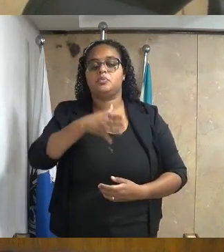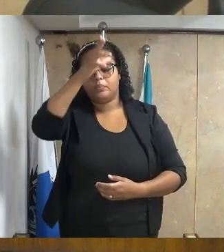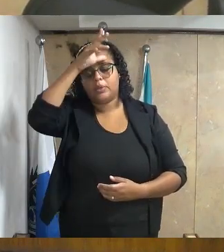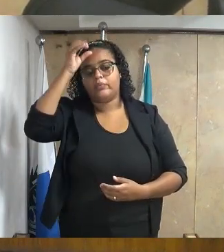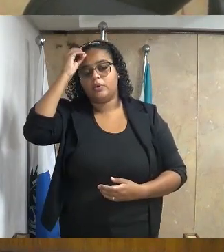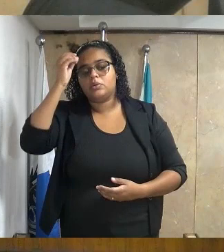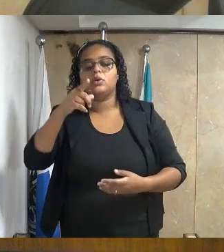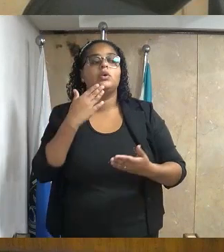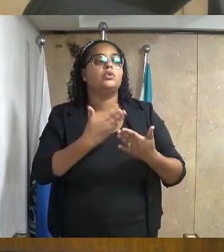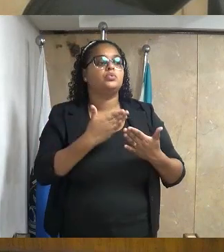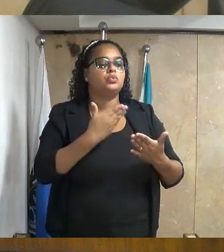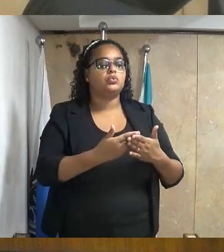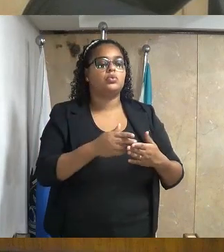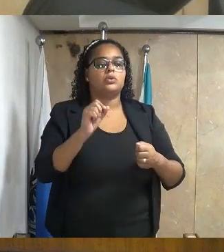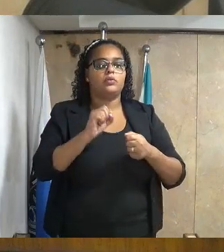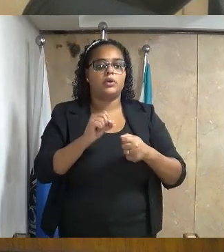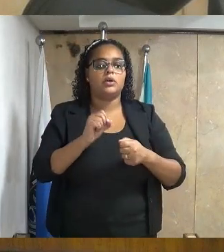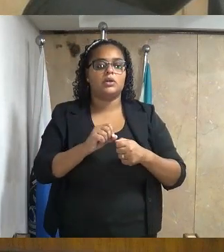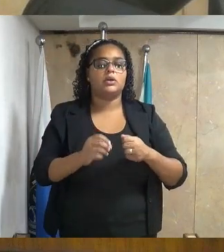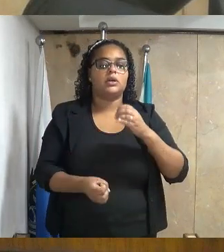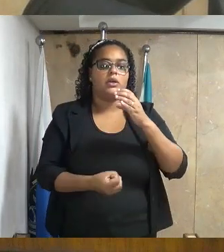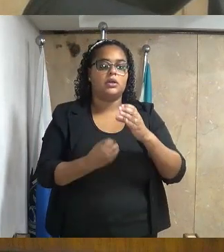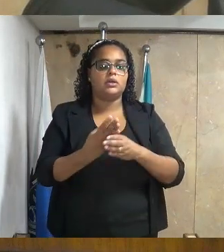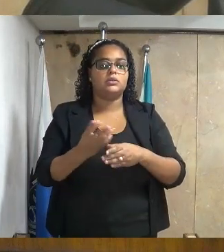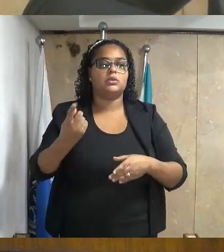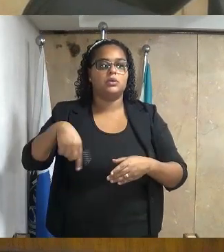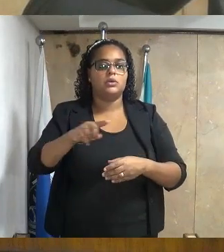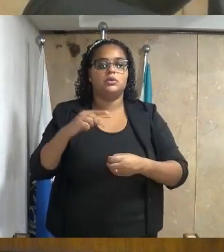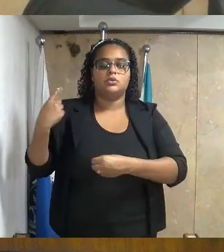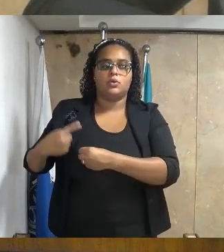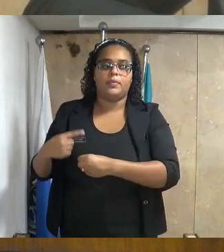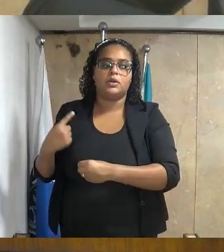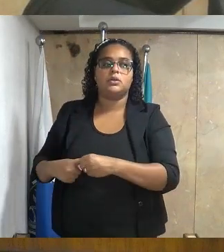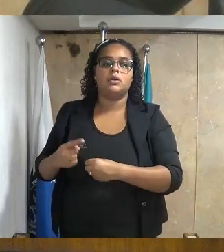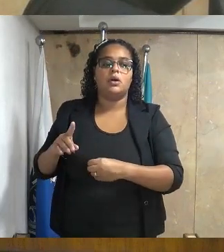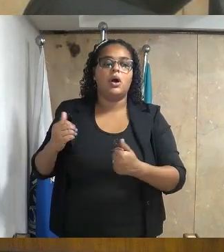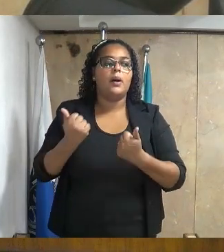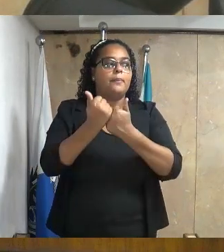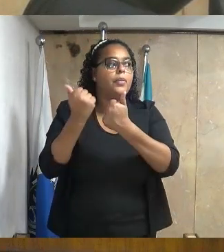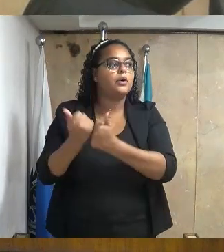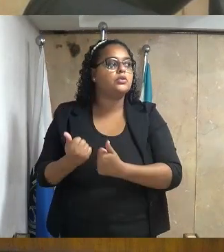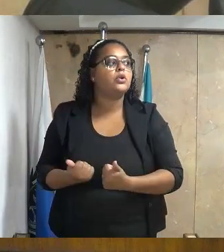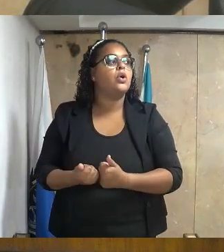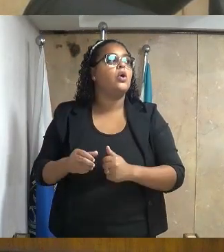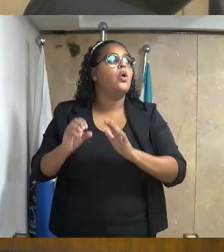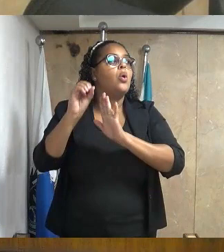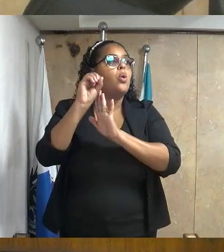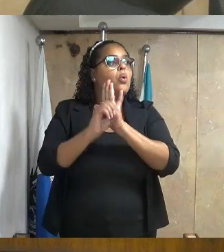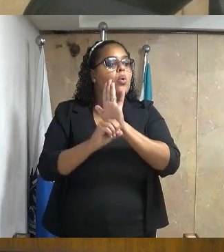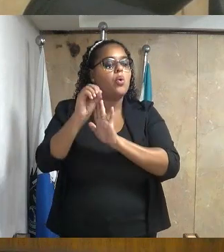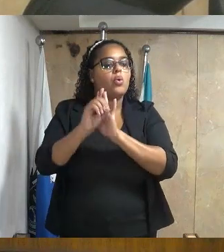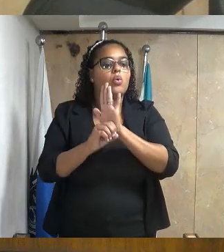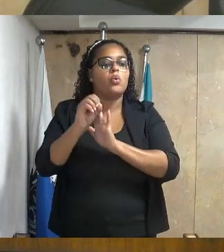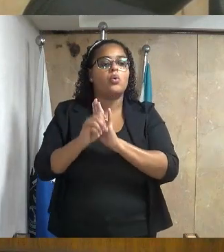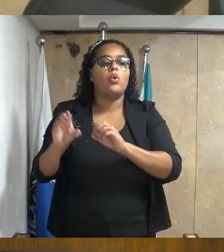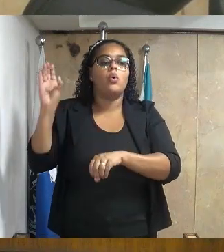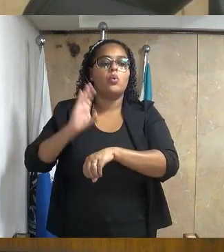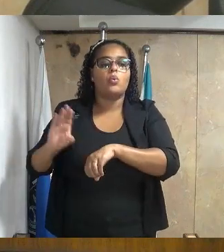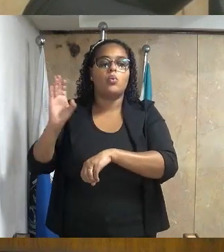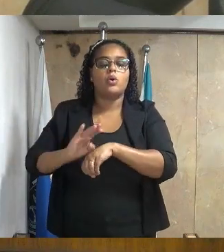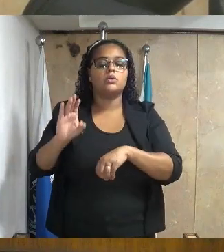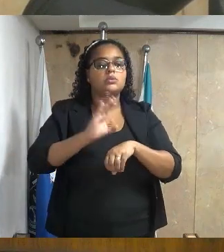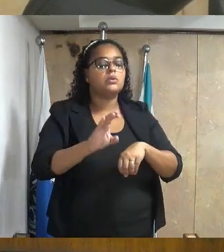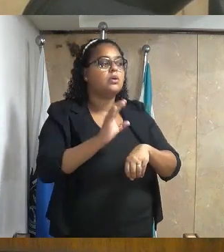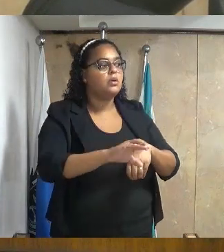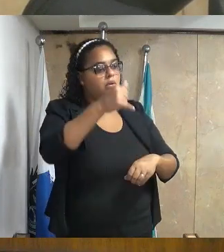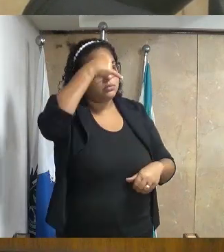prefeito estudo no sentido de implementar, no âmbito deste município, em parceria com órgãos relacionados ao tema, curso voltado